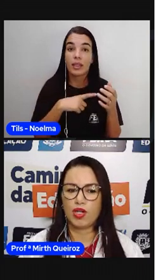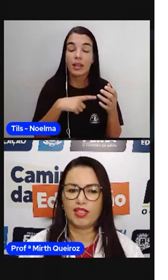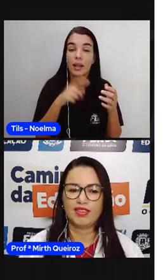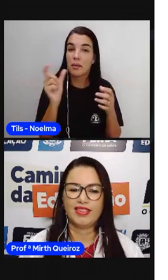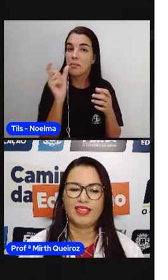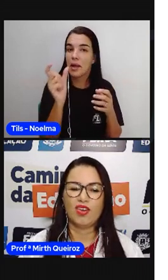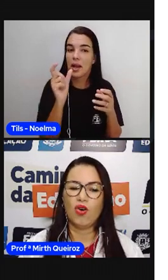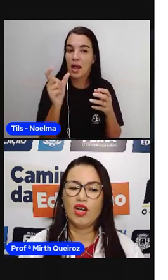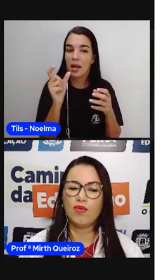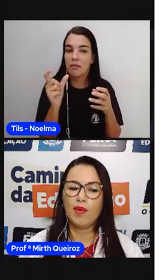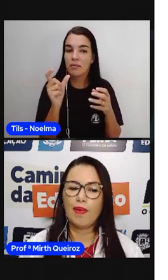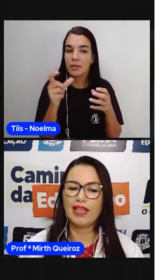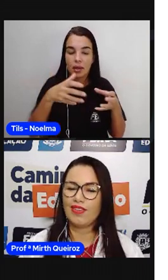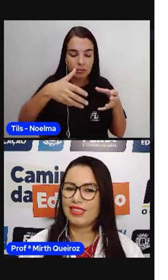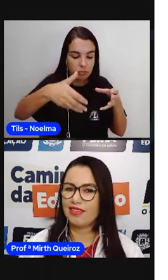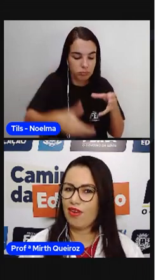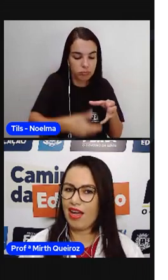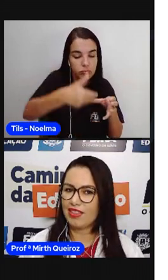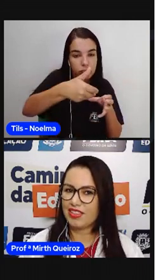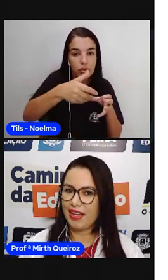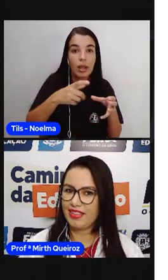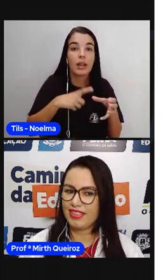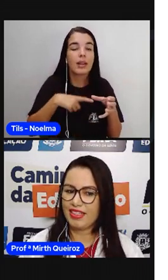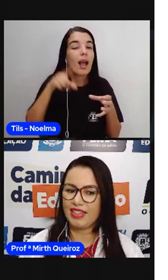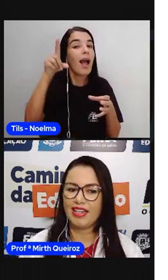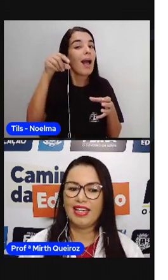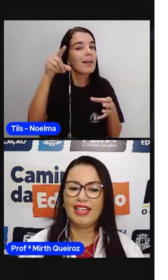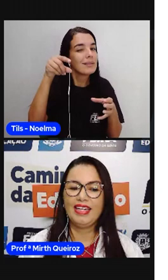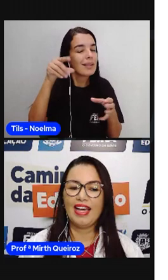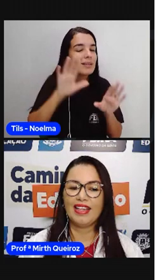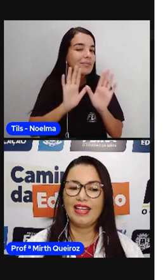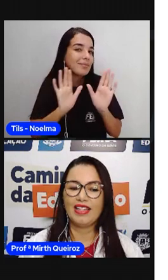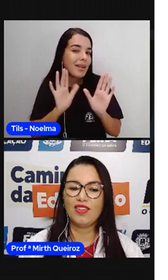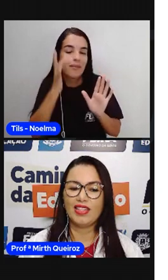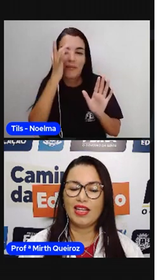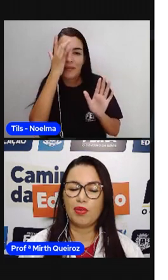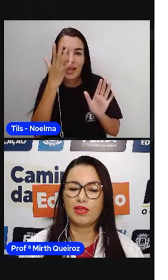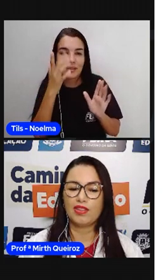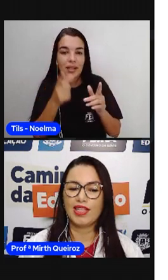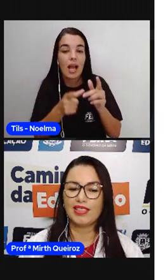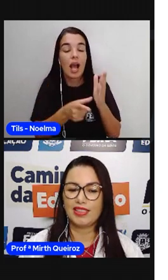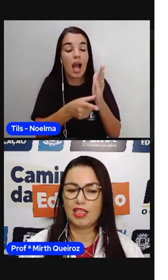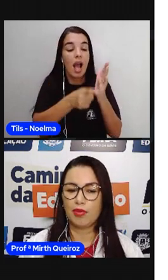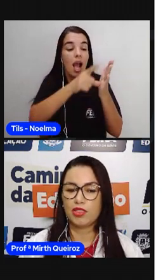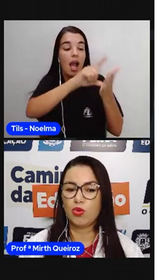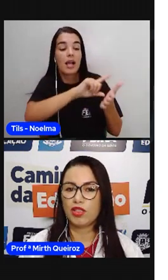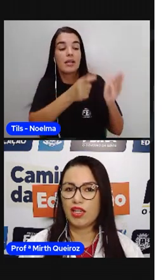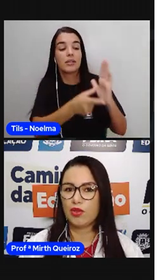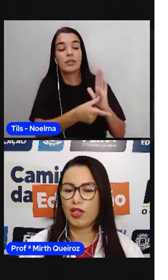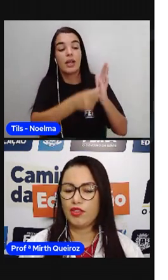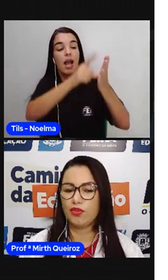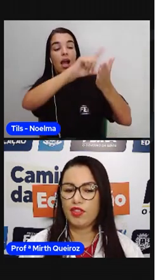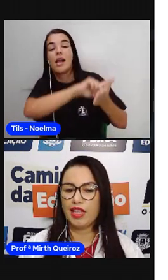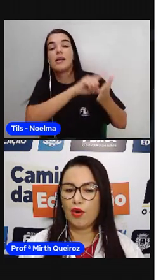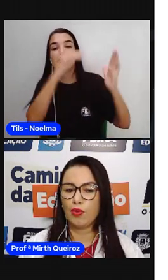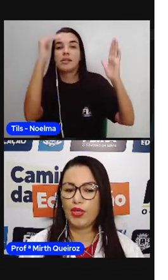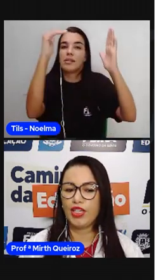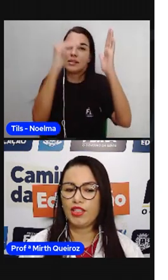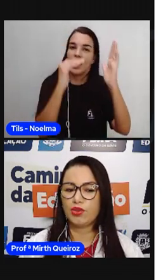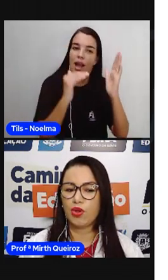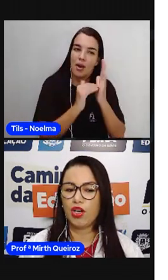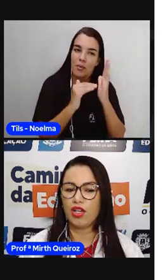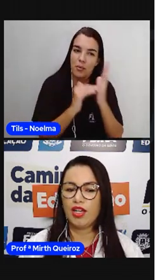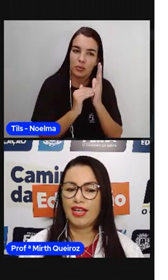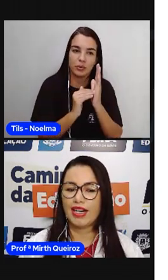Abóbora. Olha, uma palavra acentuada, já é dica. E ela dentro aí da posição das sílabas, contando aí do final